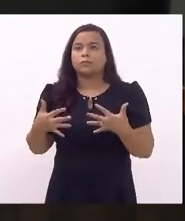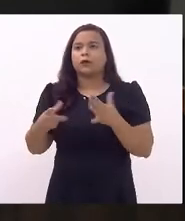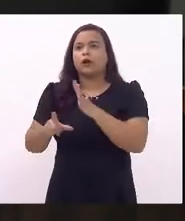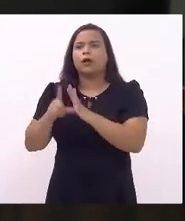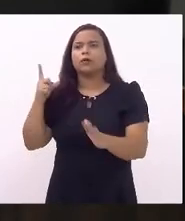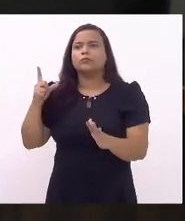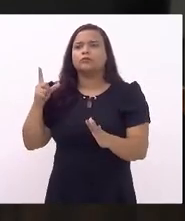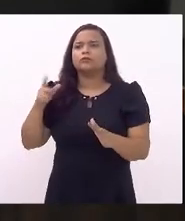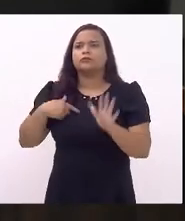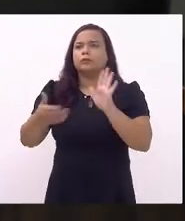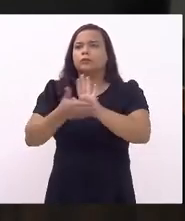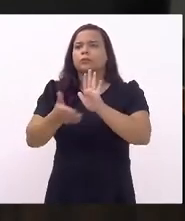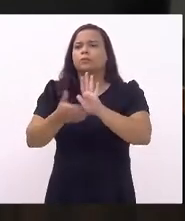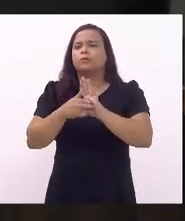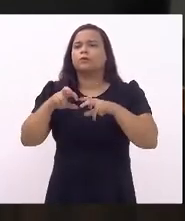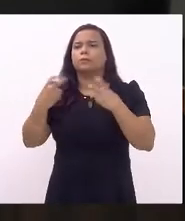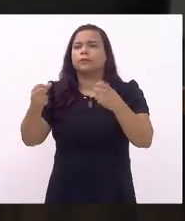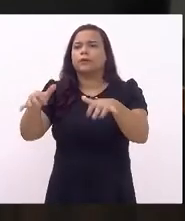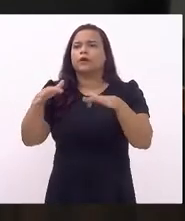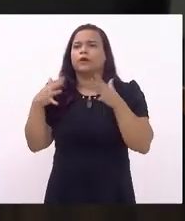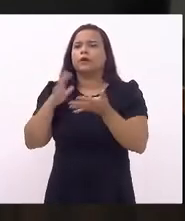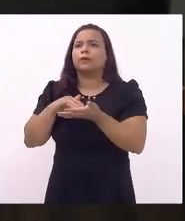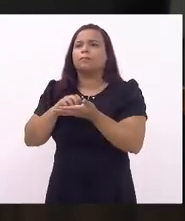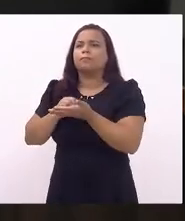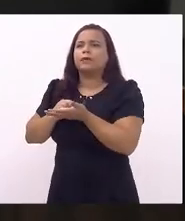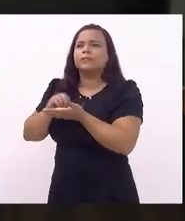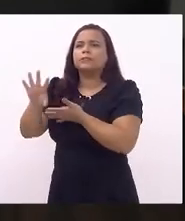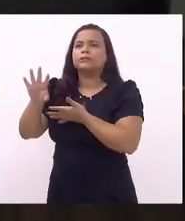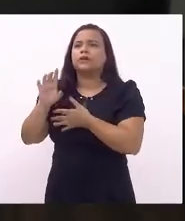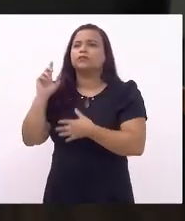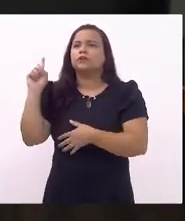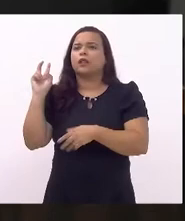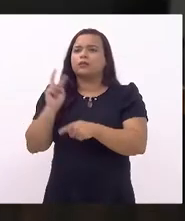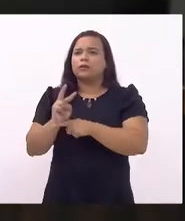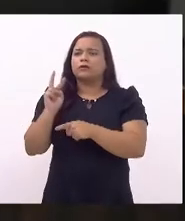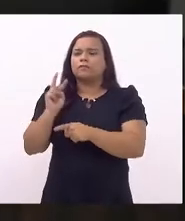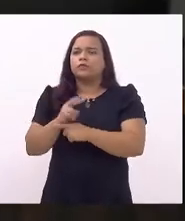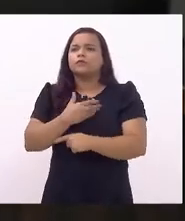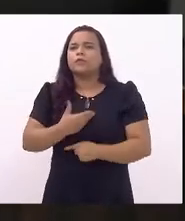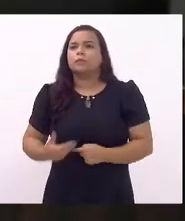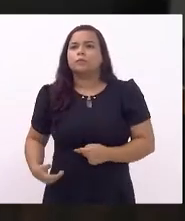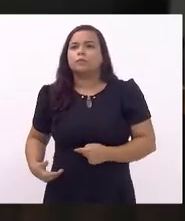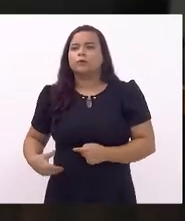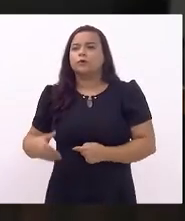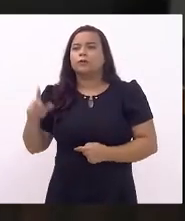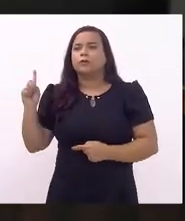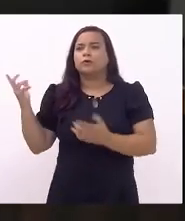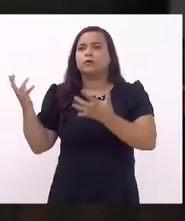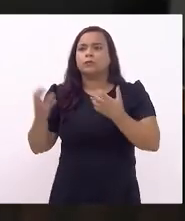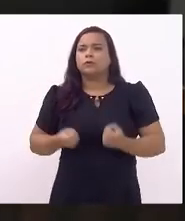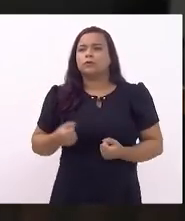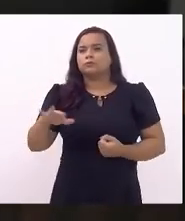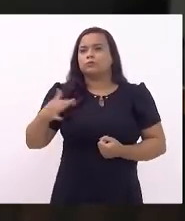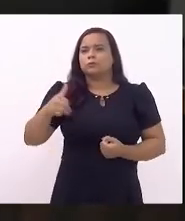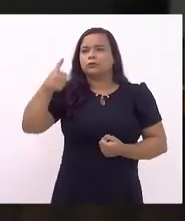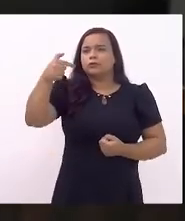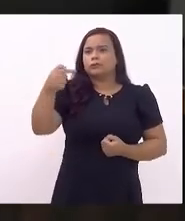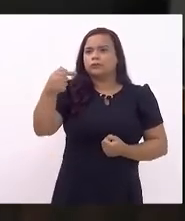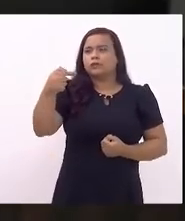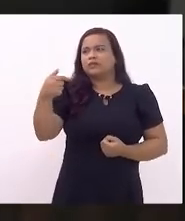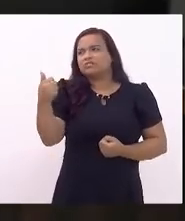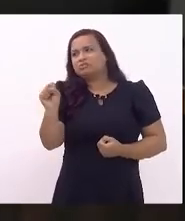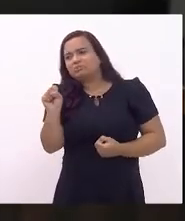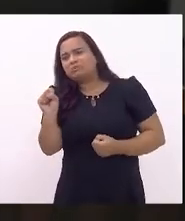porque a mensagem da Defensoria conjunta com a Procuradoria recebeu em torno de 17, 18 emendas.